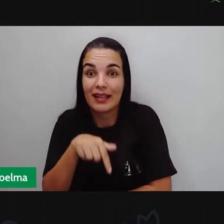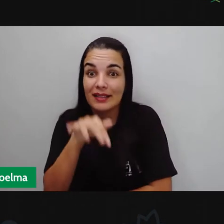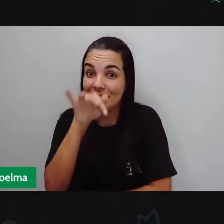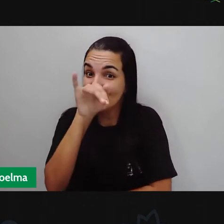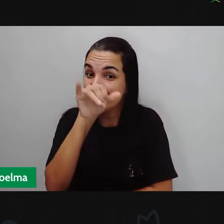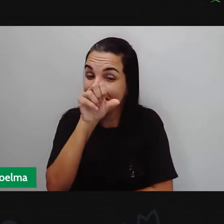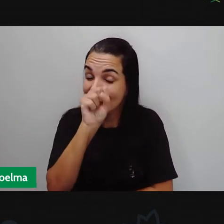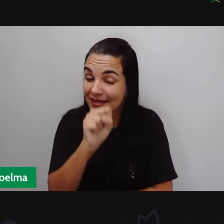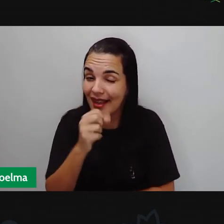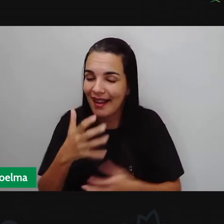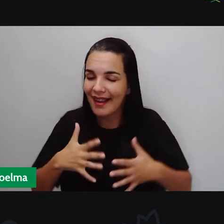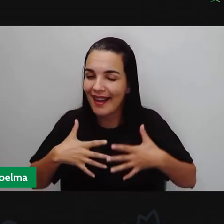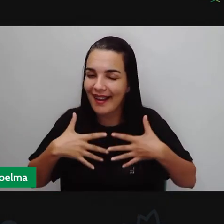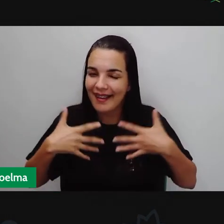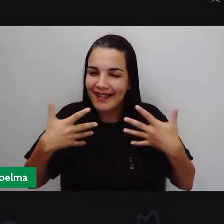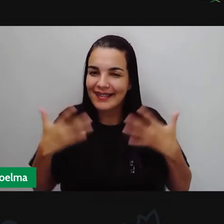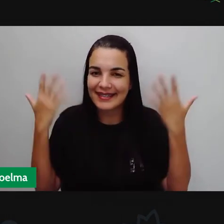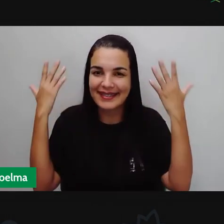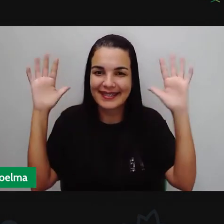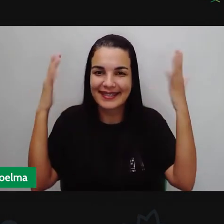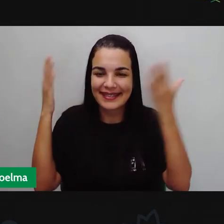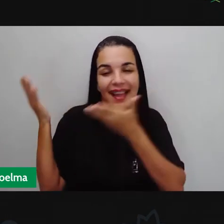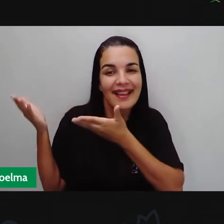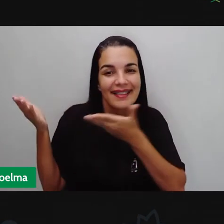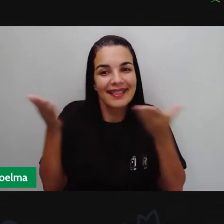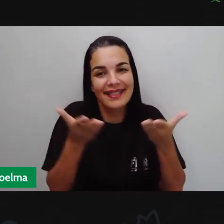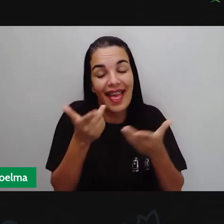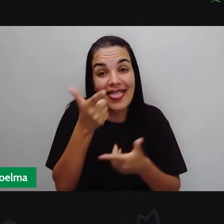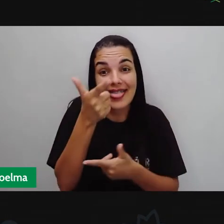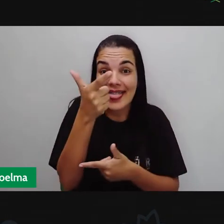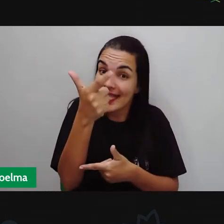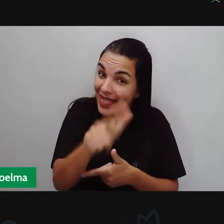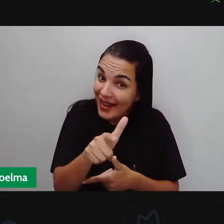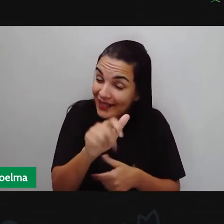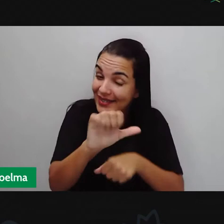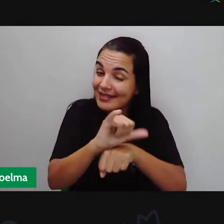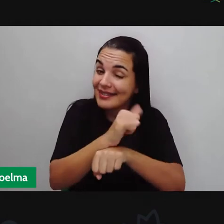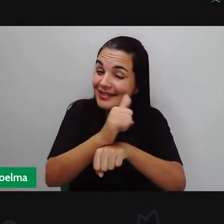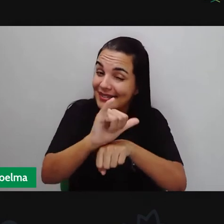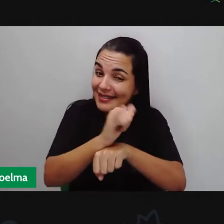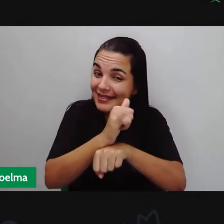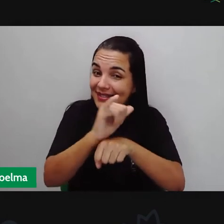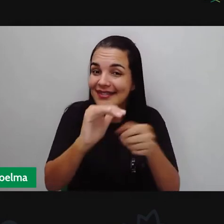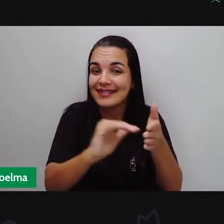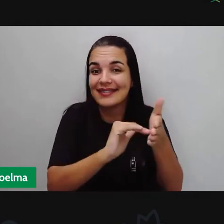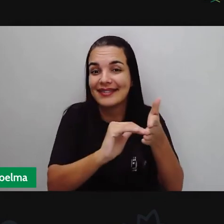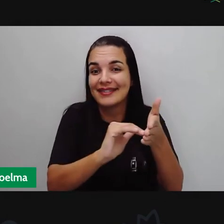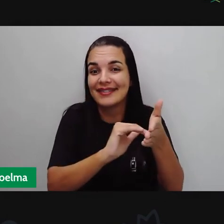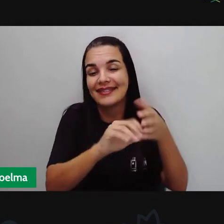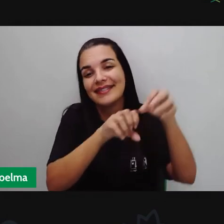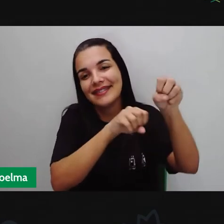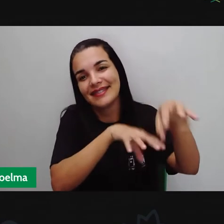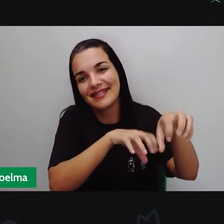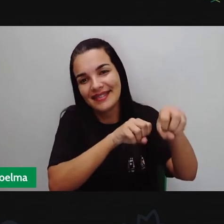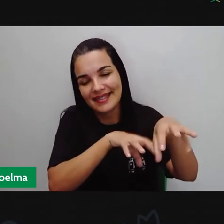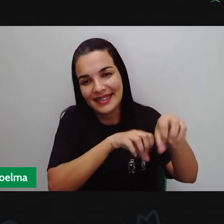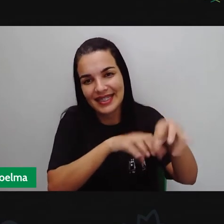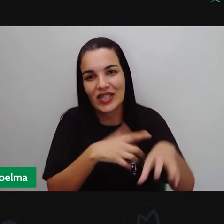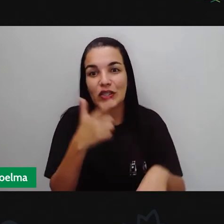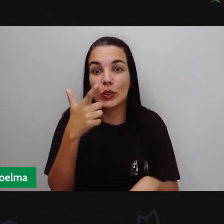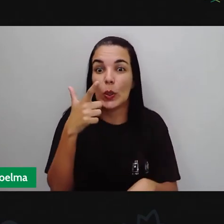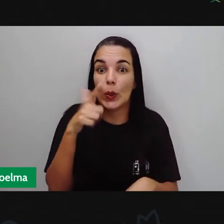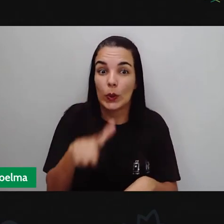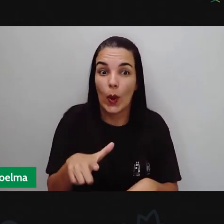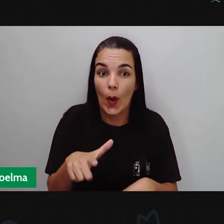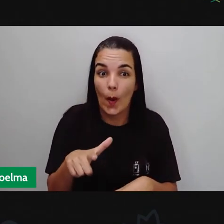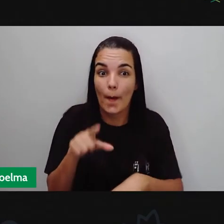Santana. É com enorme alegria que a gente recebe vocês aqui mais uma vez no nosso canal para mais um momento de muito